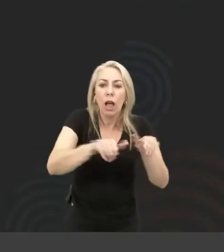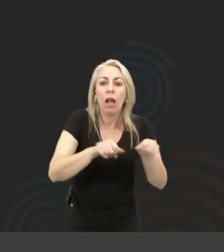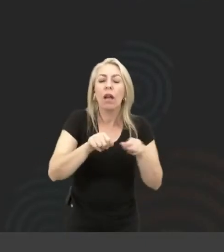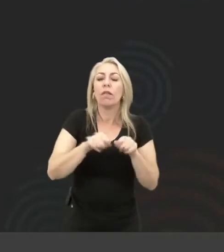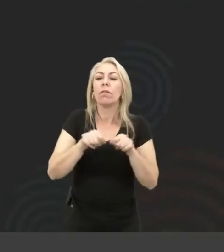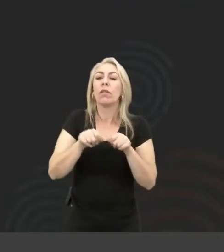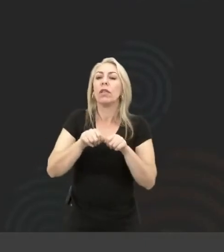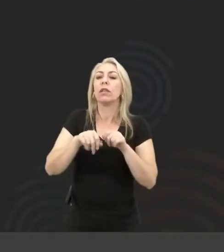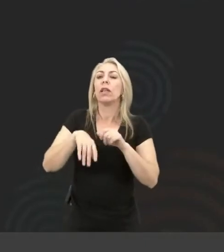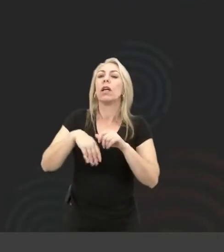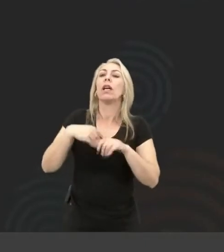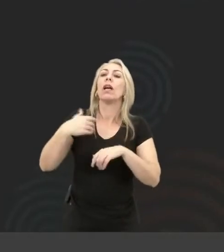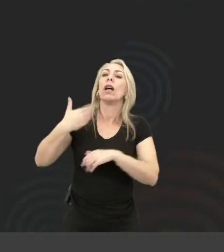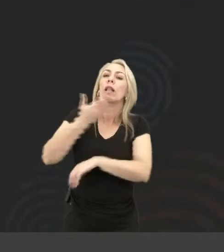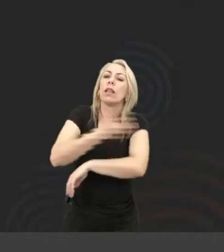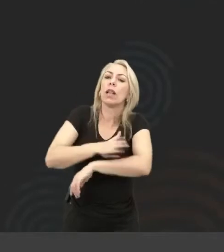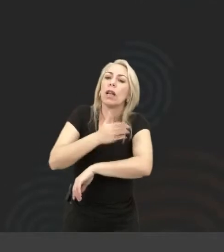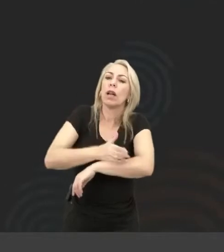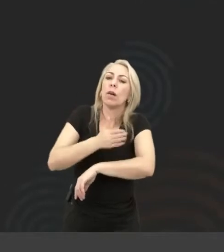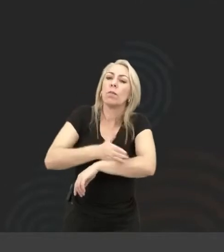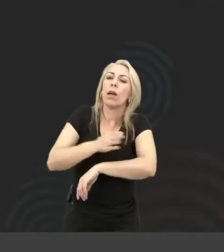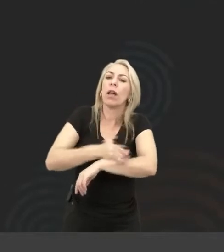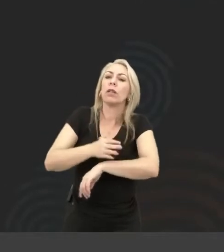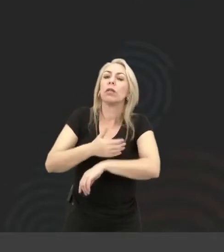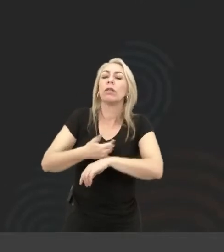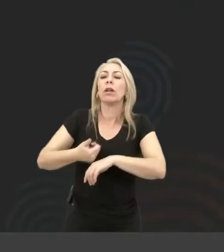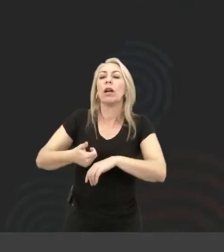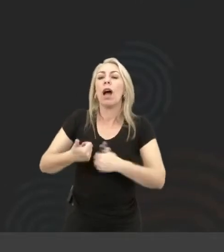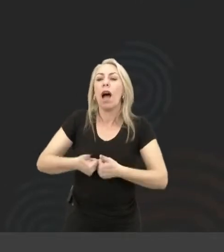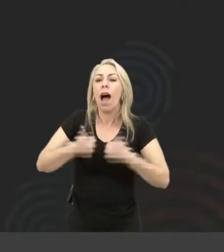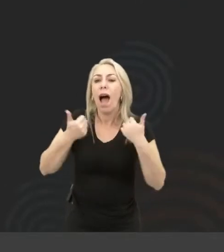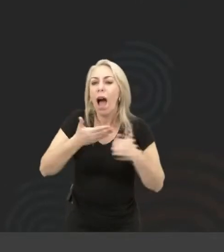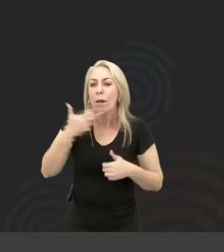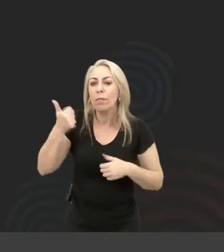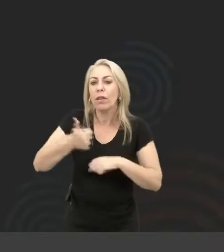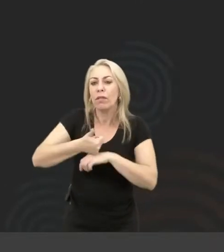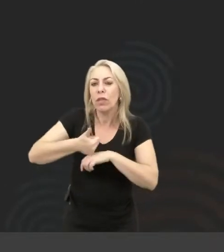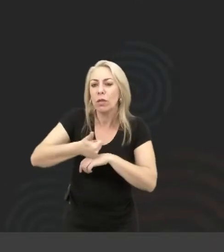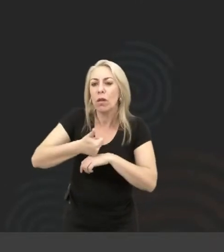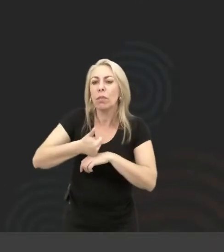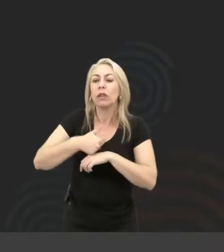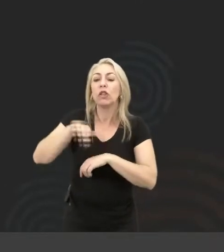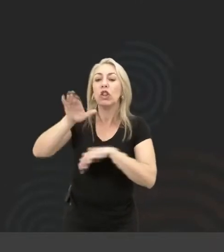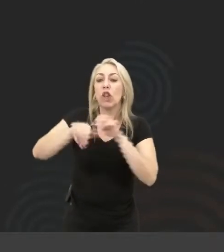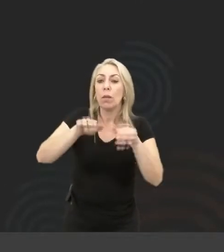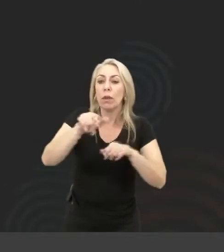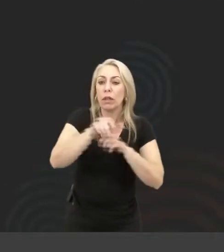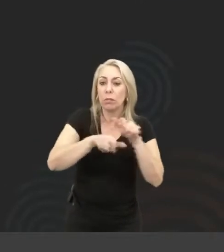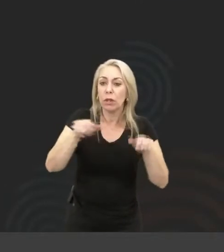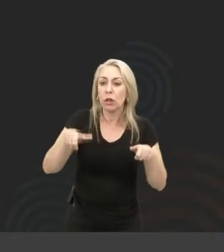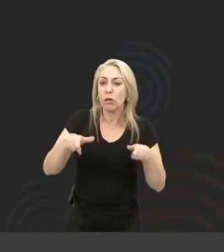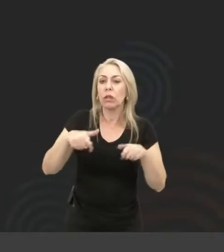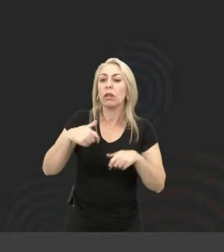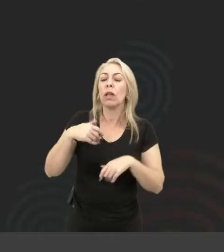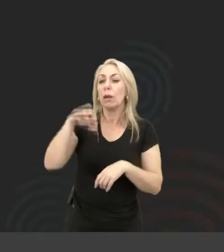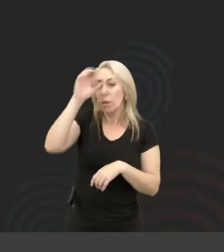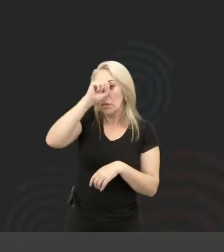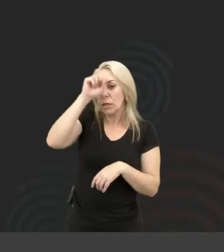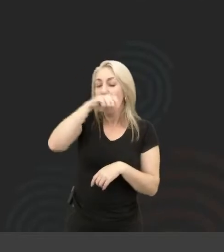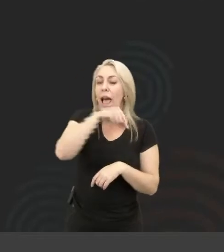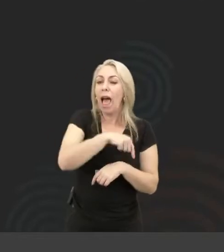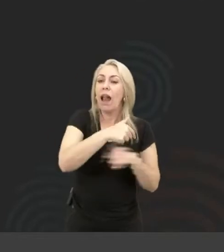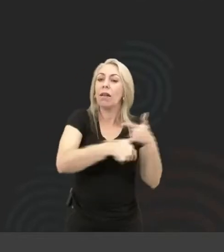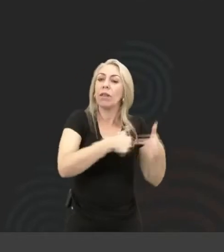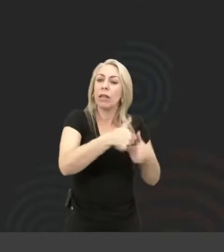treinamento, programa de aperfeiçoamento, chamar essas pessoas pro rolê do aprendizado, sendo que essa pessoa vai trabalhar o dia inteiro,